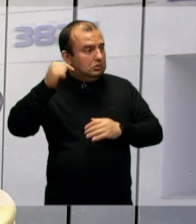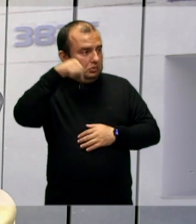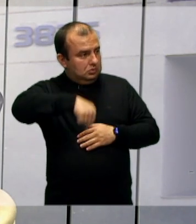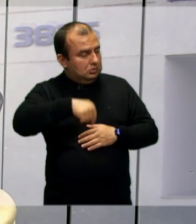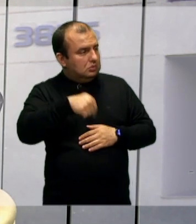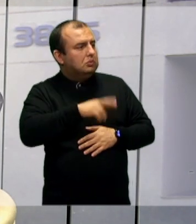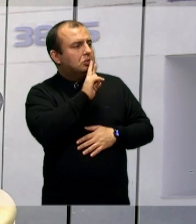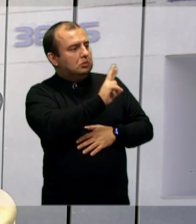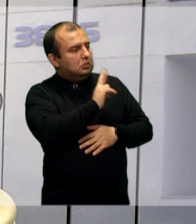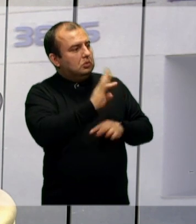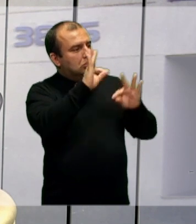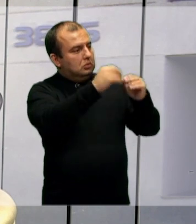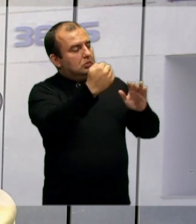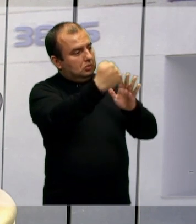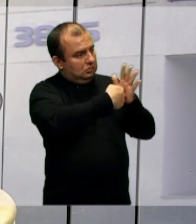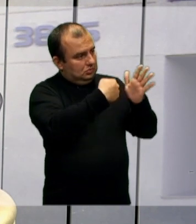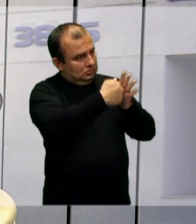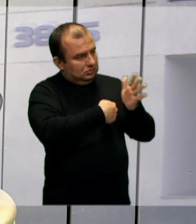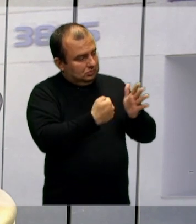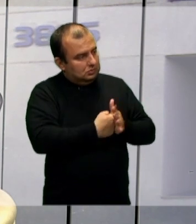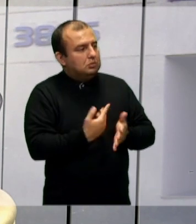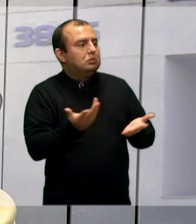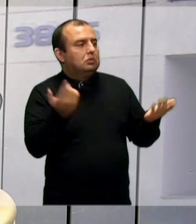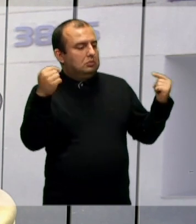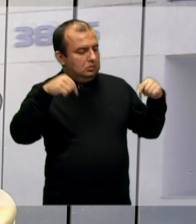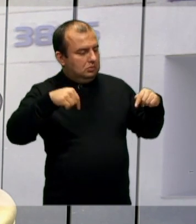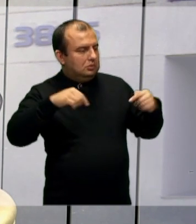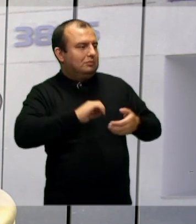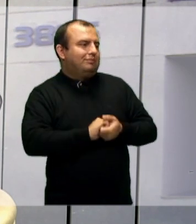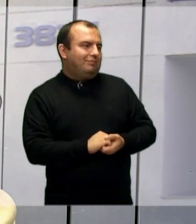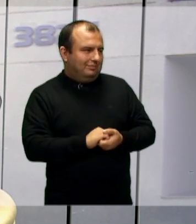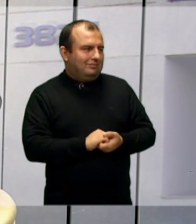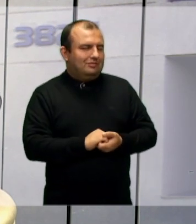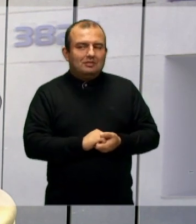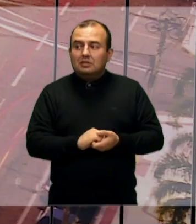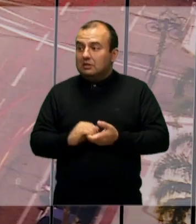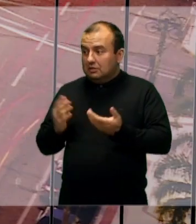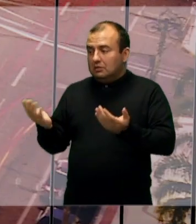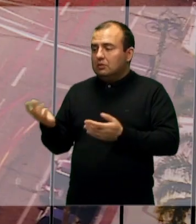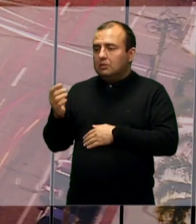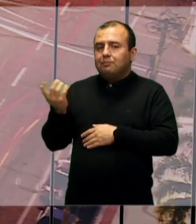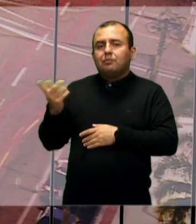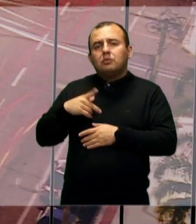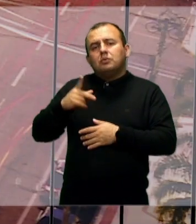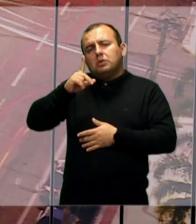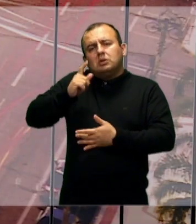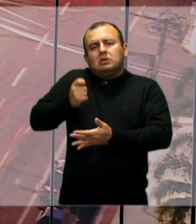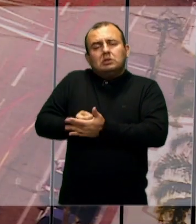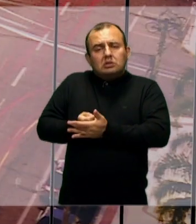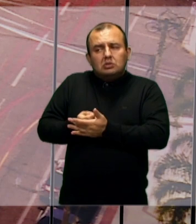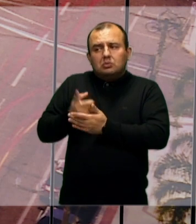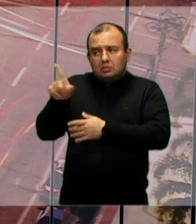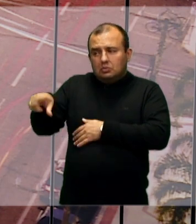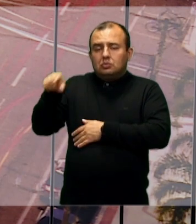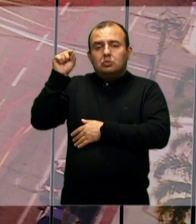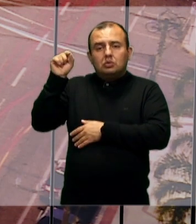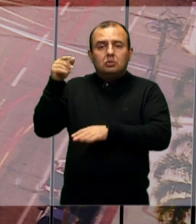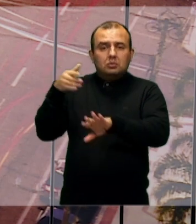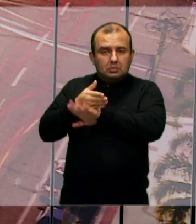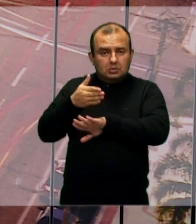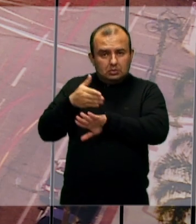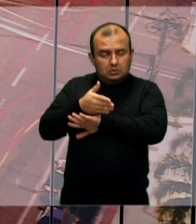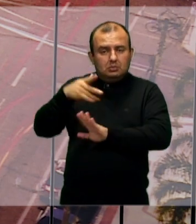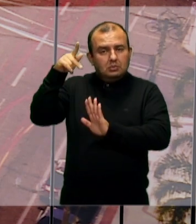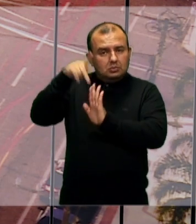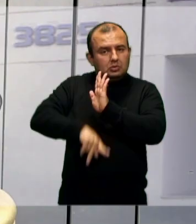aqui para estar respondendo todas as perguntas que o senhor estiver para estar me perguntando. Antônio, o que foi determinante na sua escolha para participar